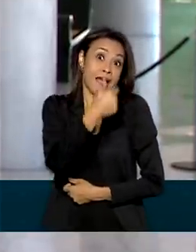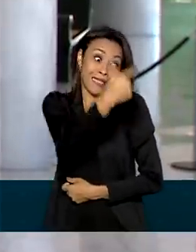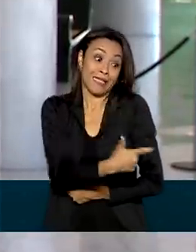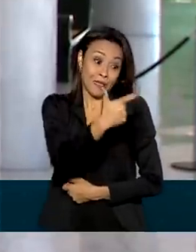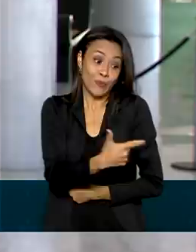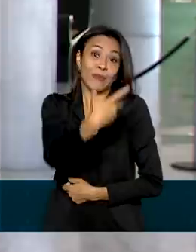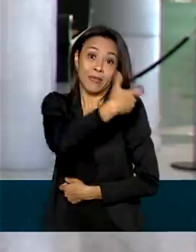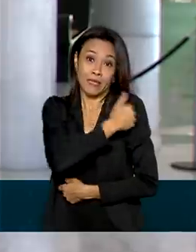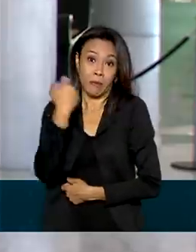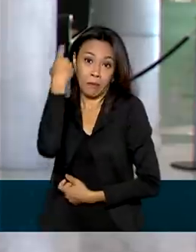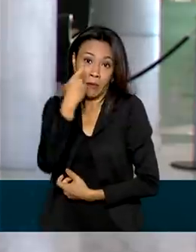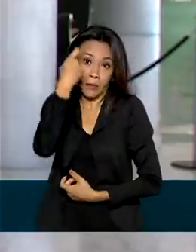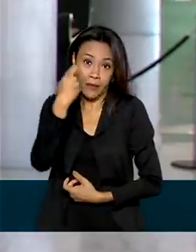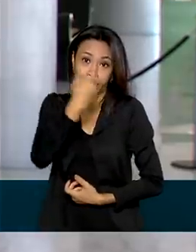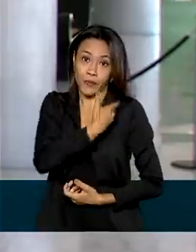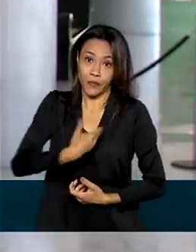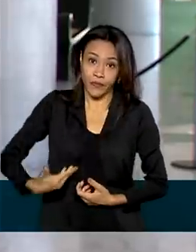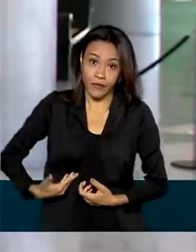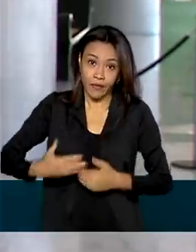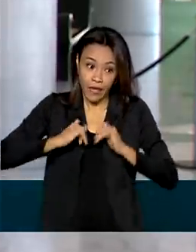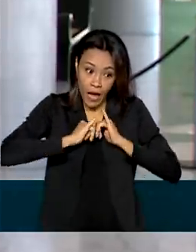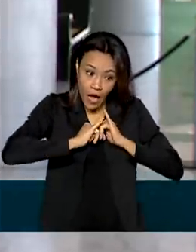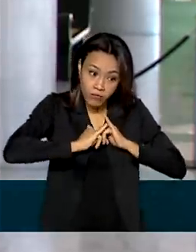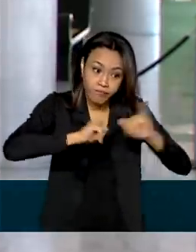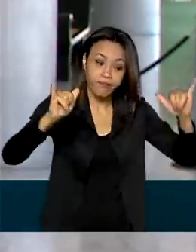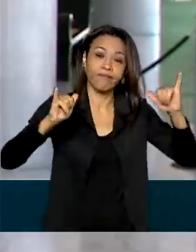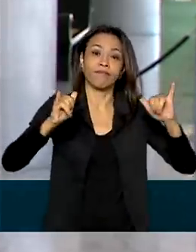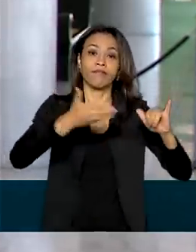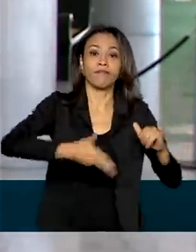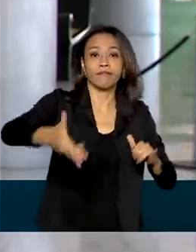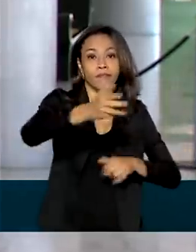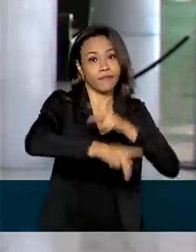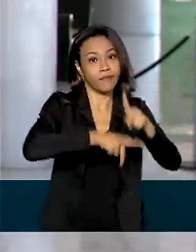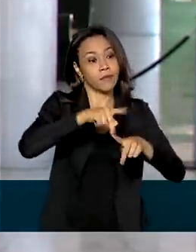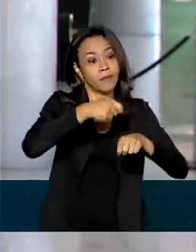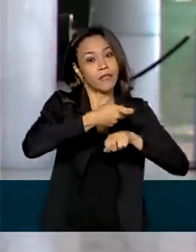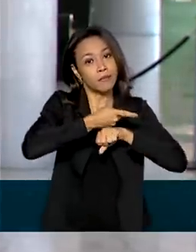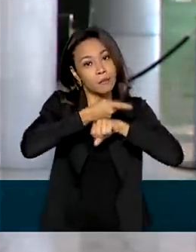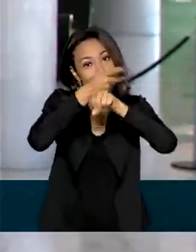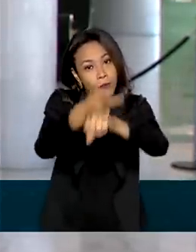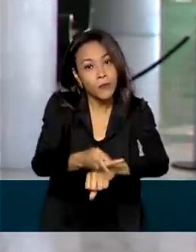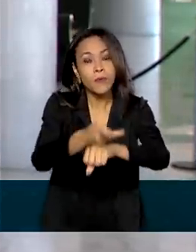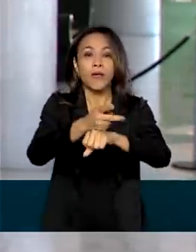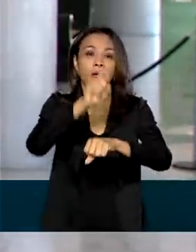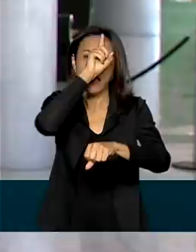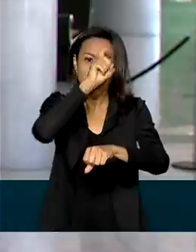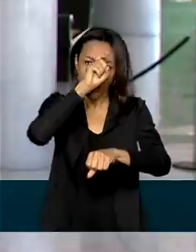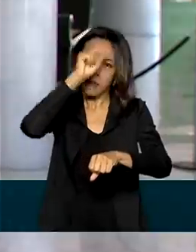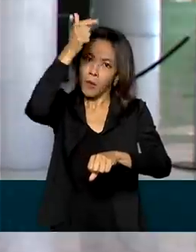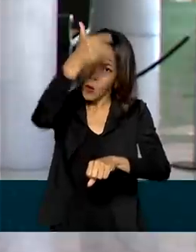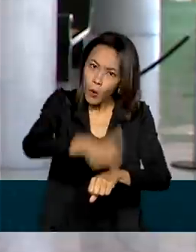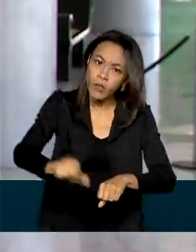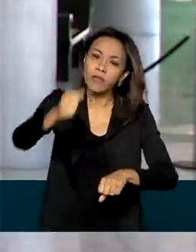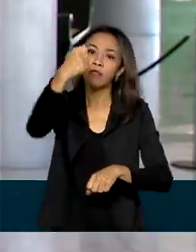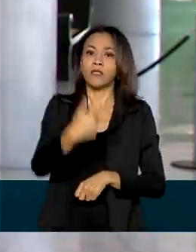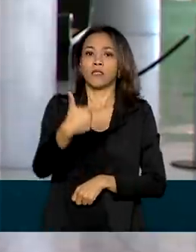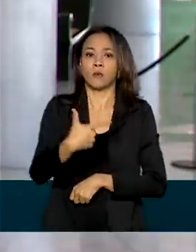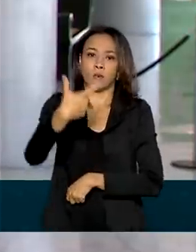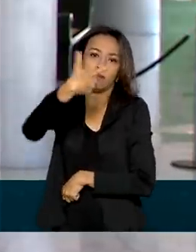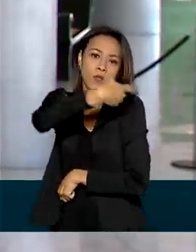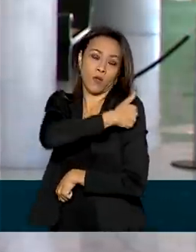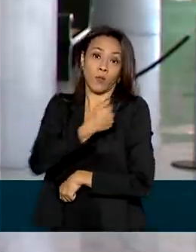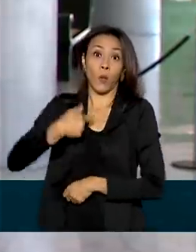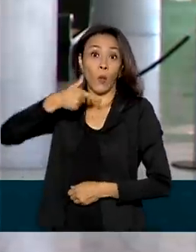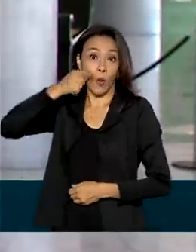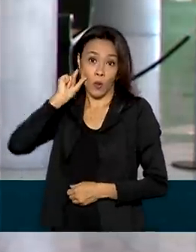preocupação do governo, que alertou a população para a importância de ir aos postos para tomar esse reforço. Ontem, o Ministério da Saúde